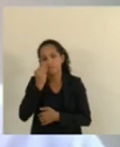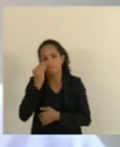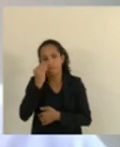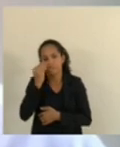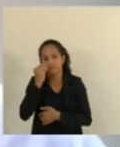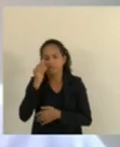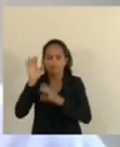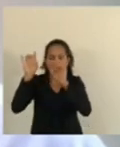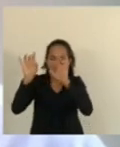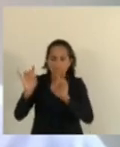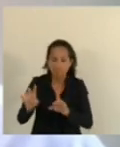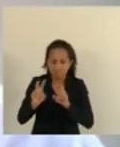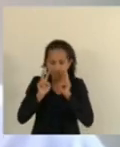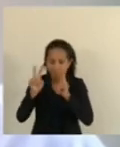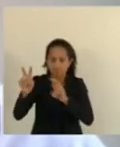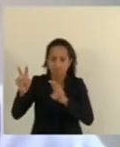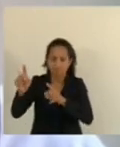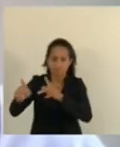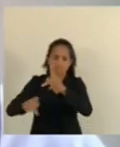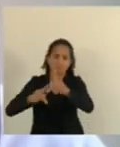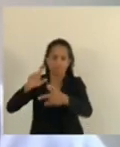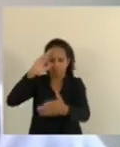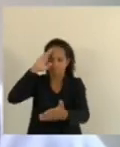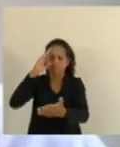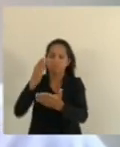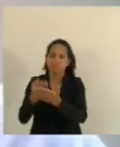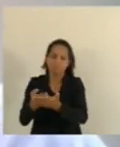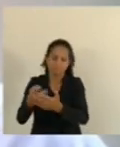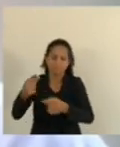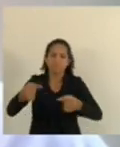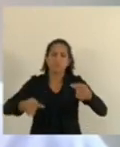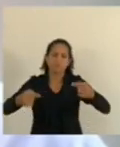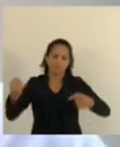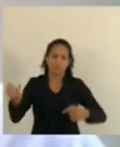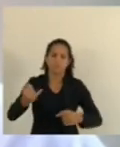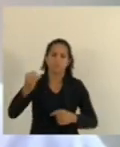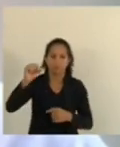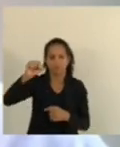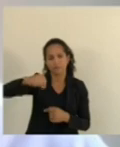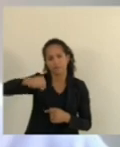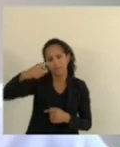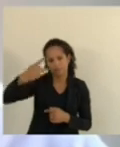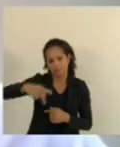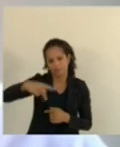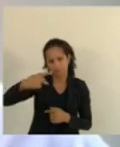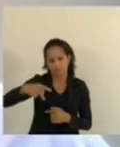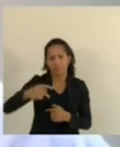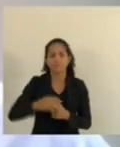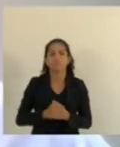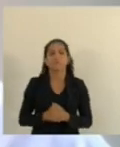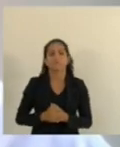Para essa população E acreditamos Ser esse Um debate Importante Nessa Casa De leis